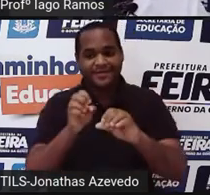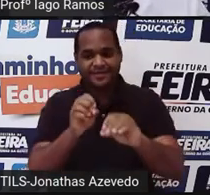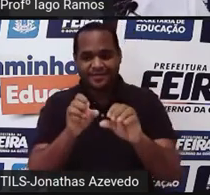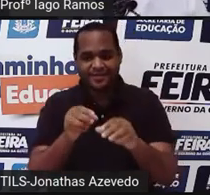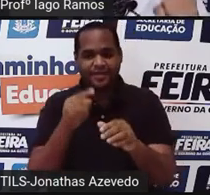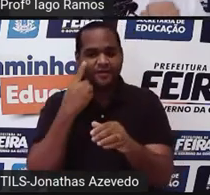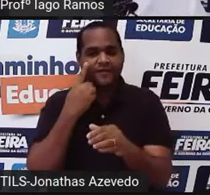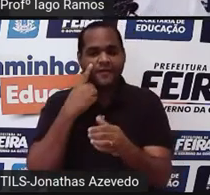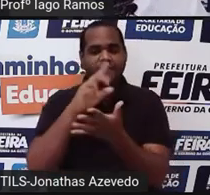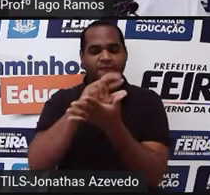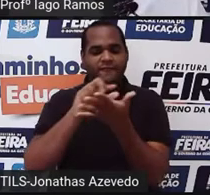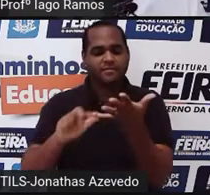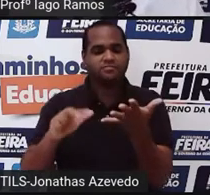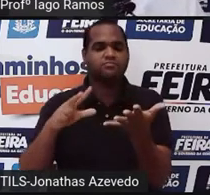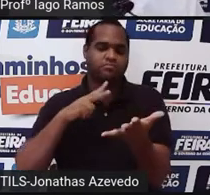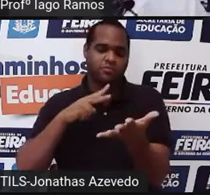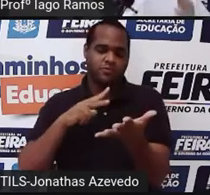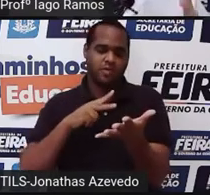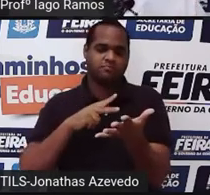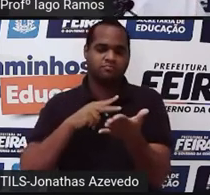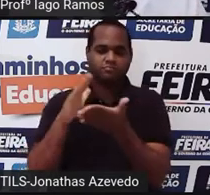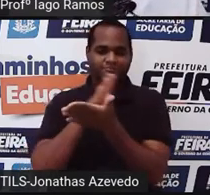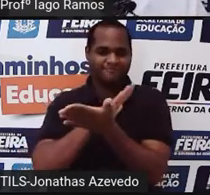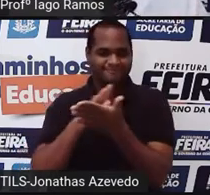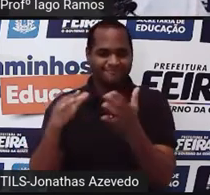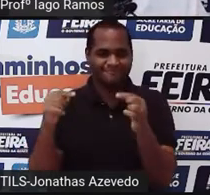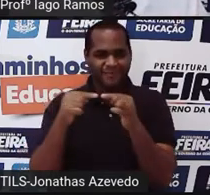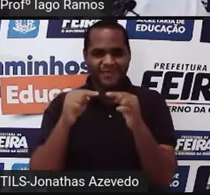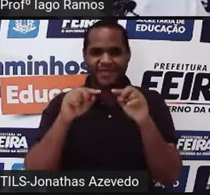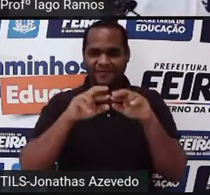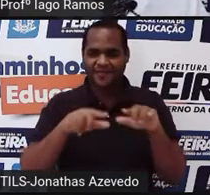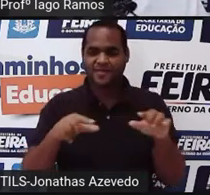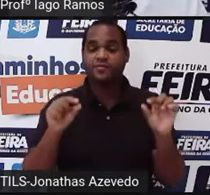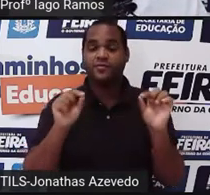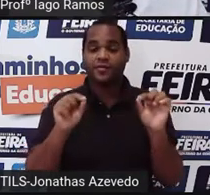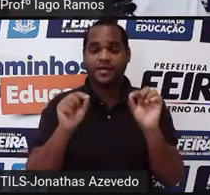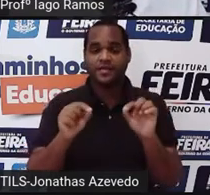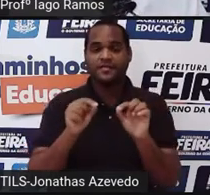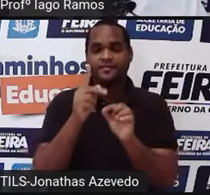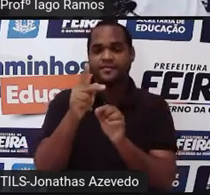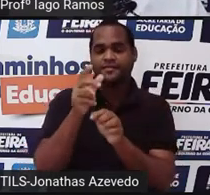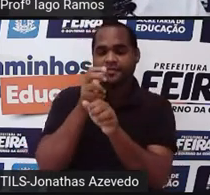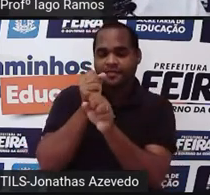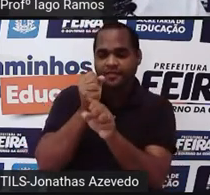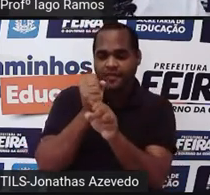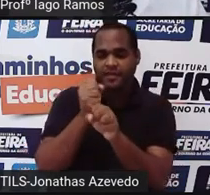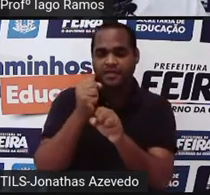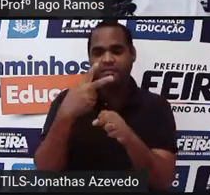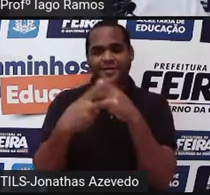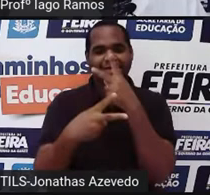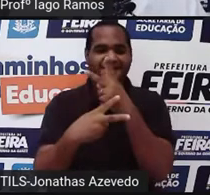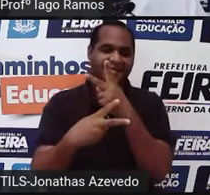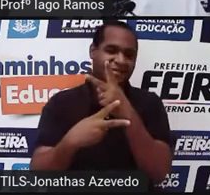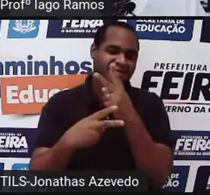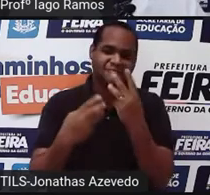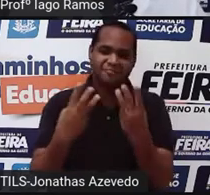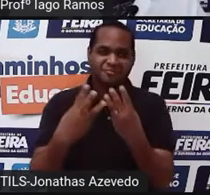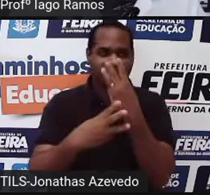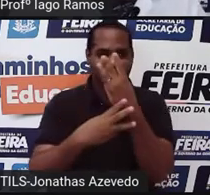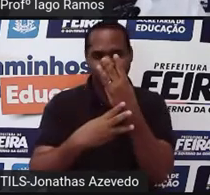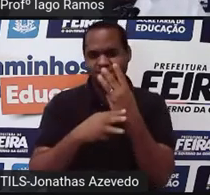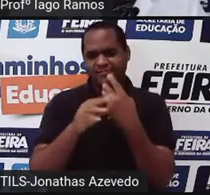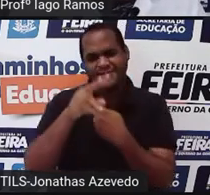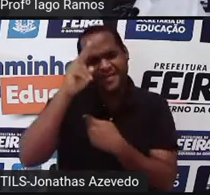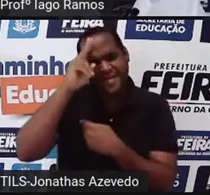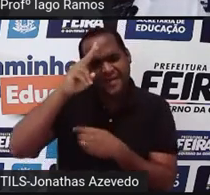coisas bem particulares sobre essa coisa de calcular potências, né? Vamos relembrar